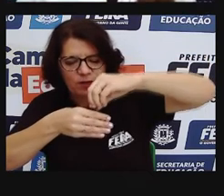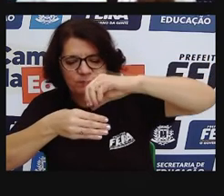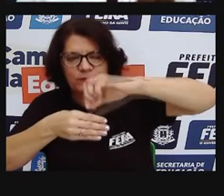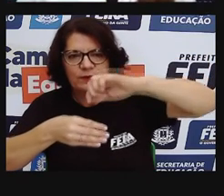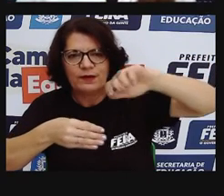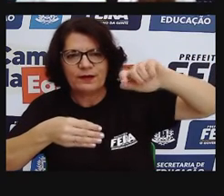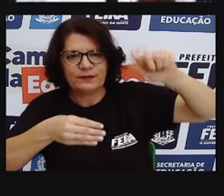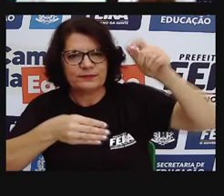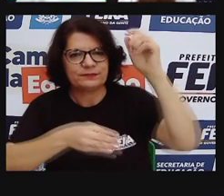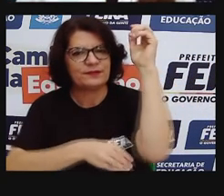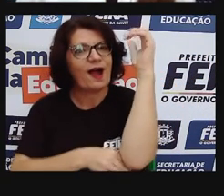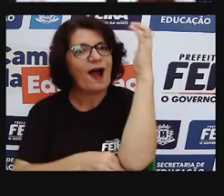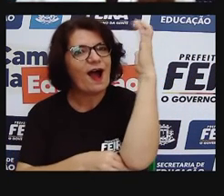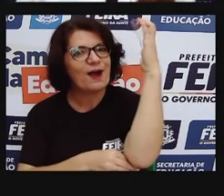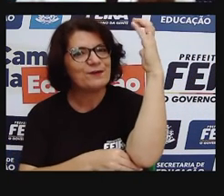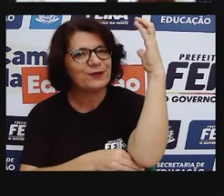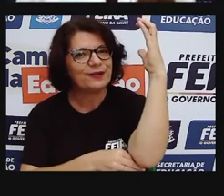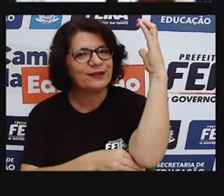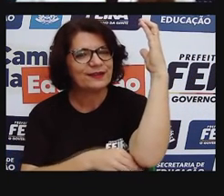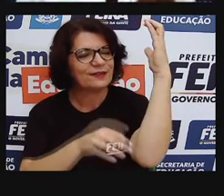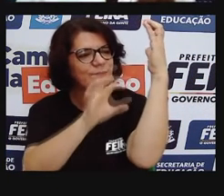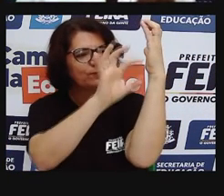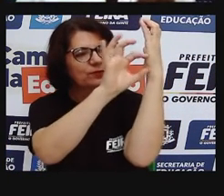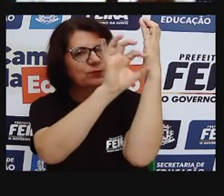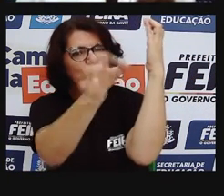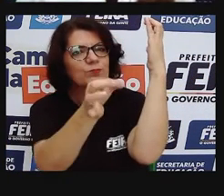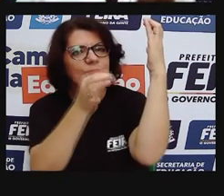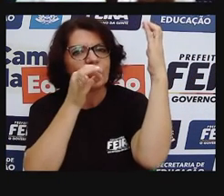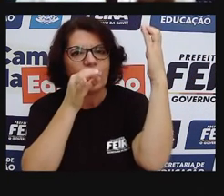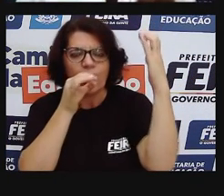assim fáceis, então o que é eu fazia? Pegava,